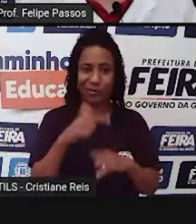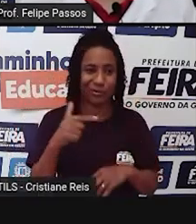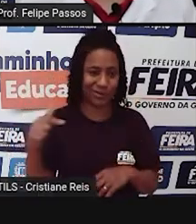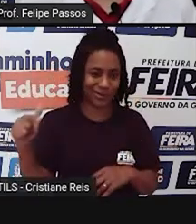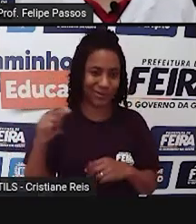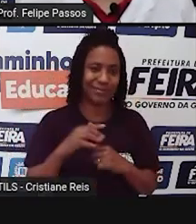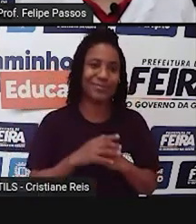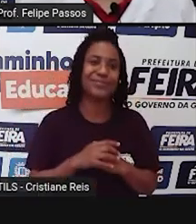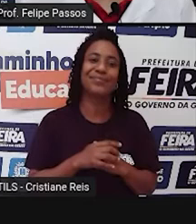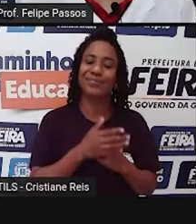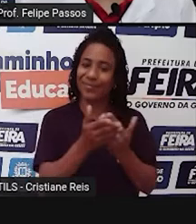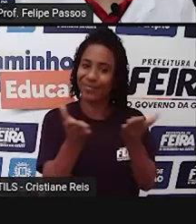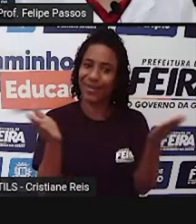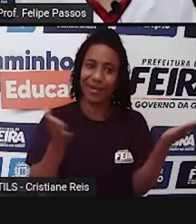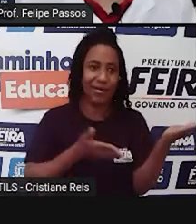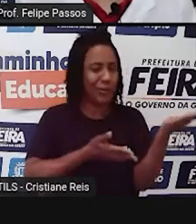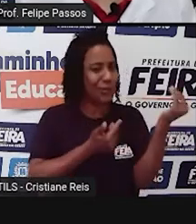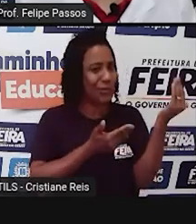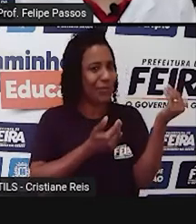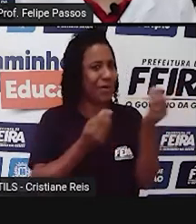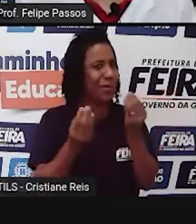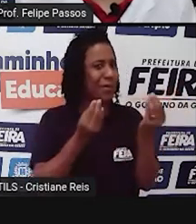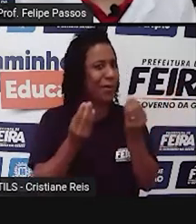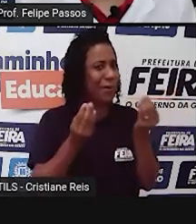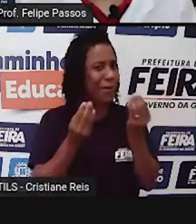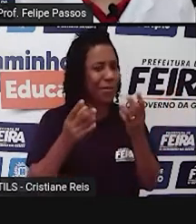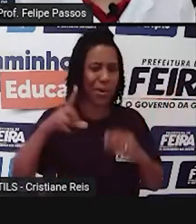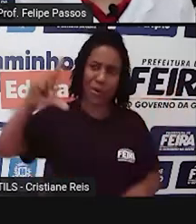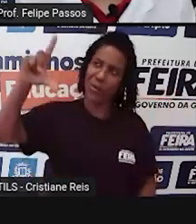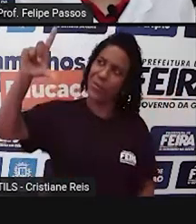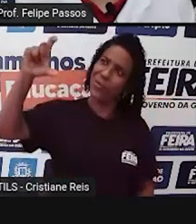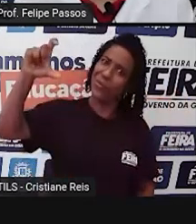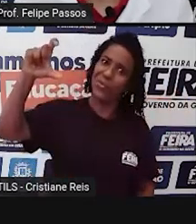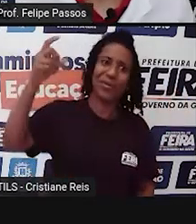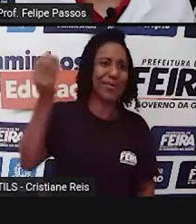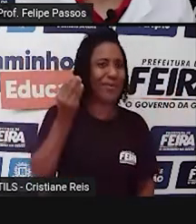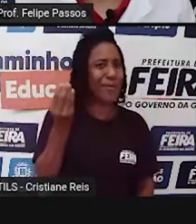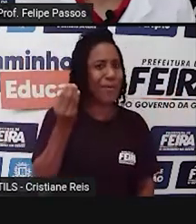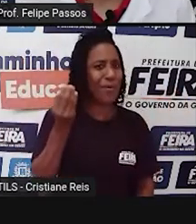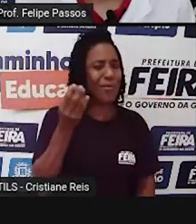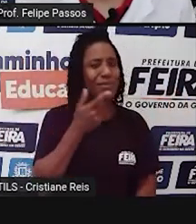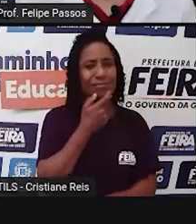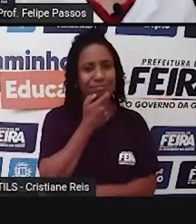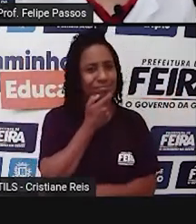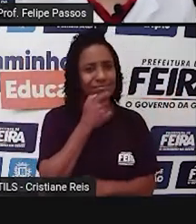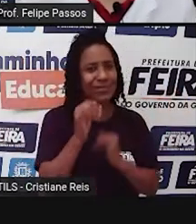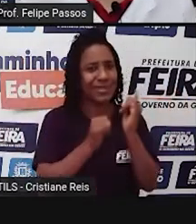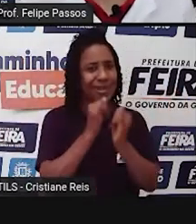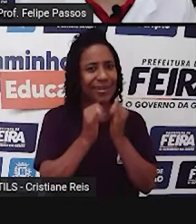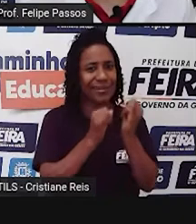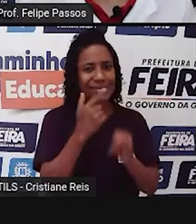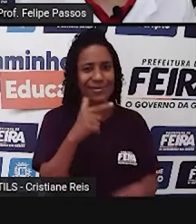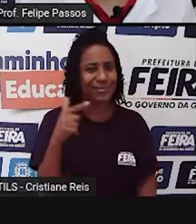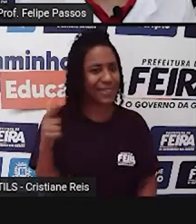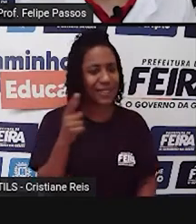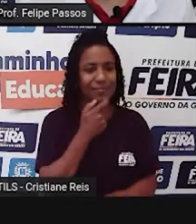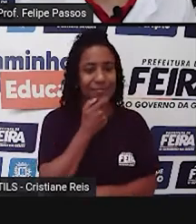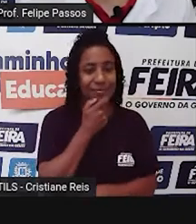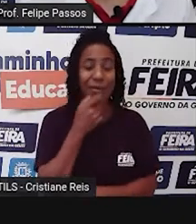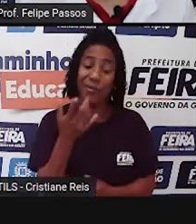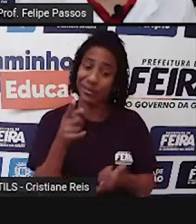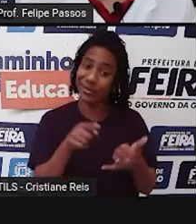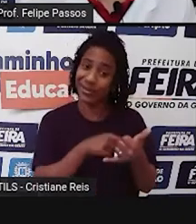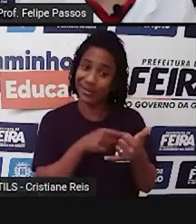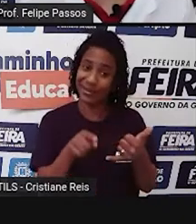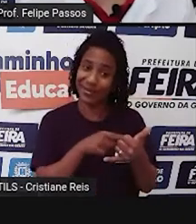Pra vocês aí, jovens, deve estar sendo assim uma informação, uau, que absurdo, uma máquina que não ligava na internet. Mas hoje em dia a gente tem o celular,